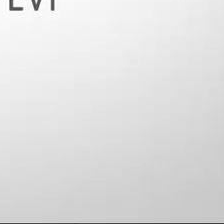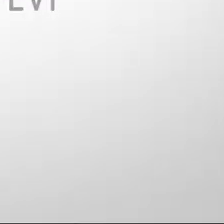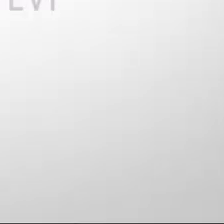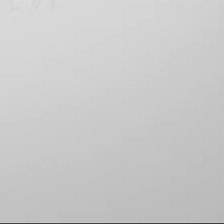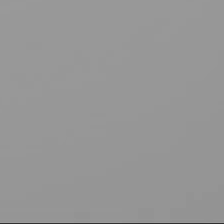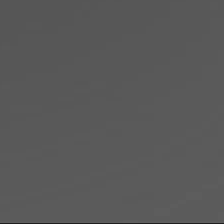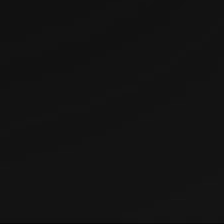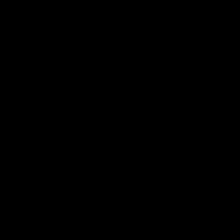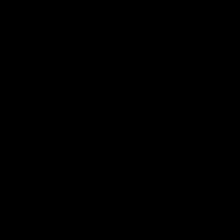Fim com Deus! Fim Deus!